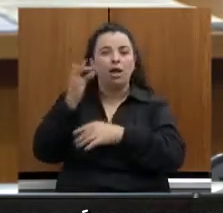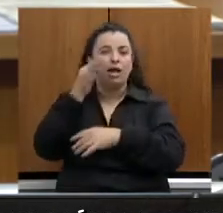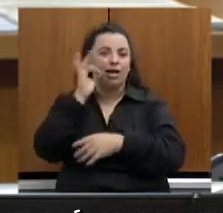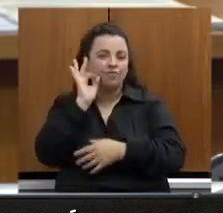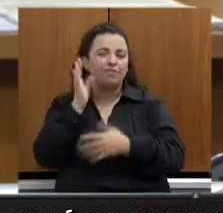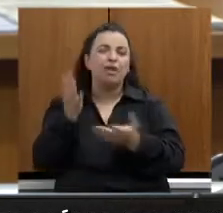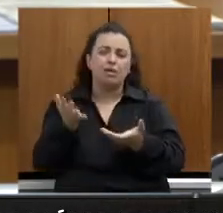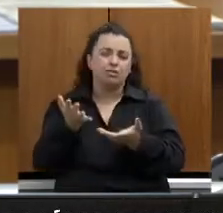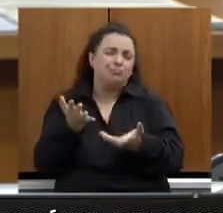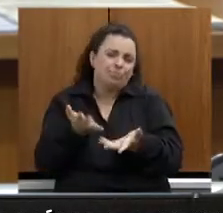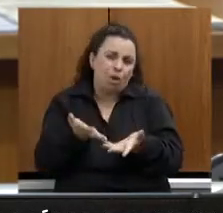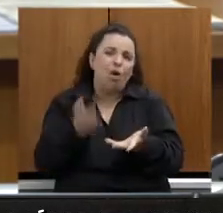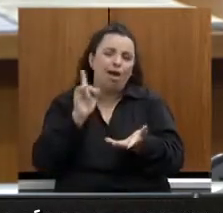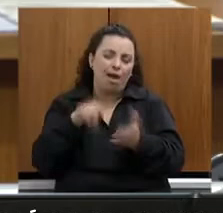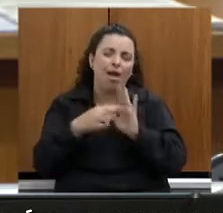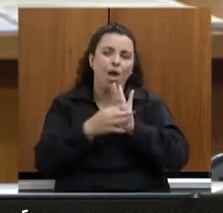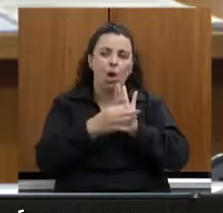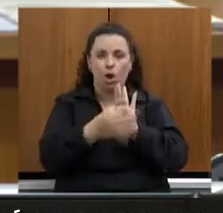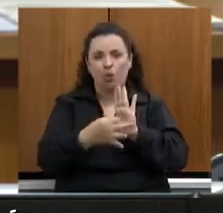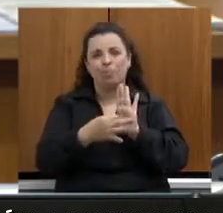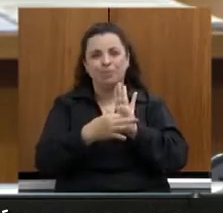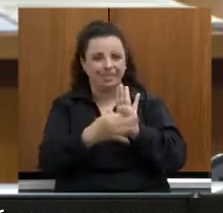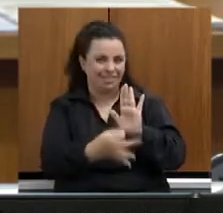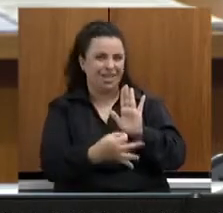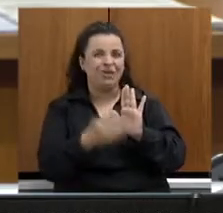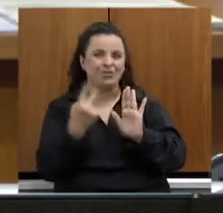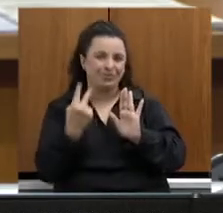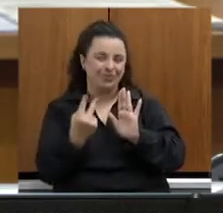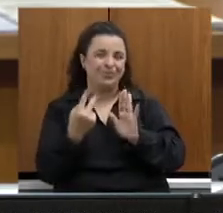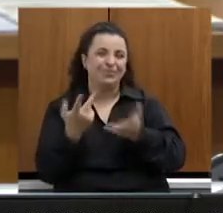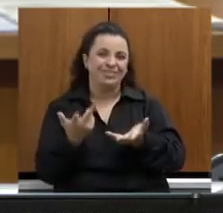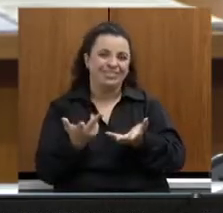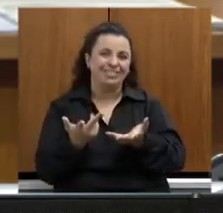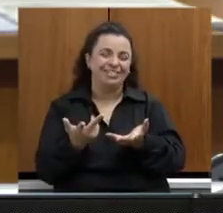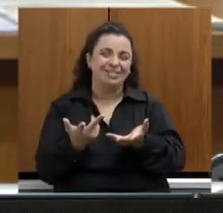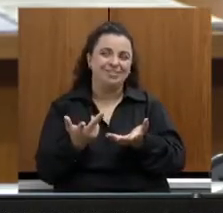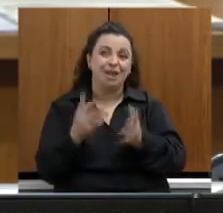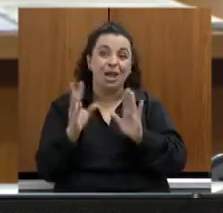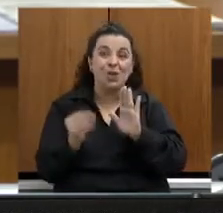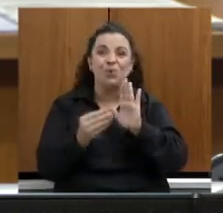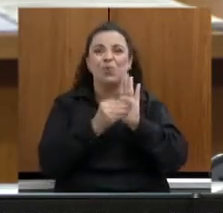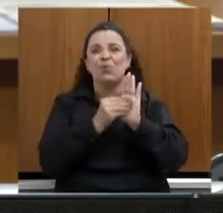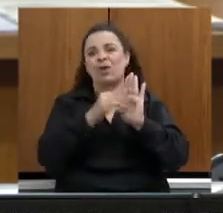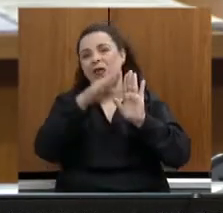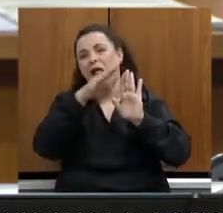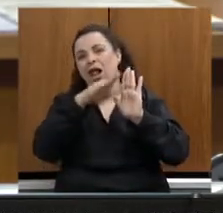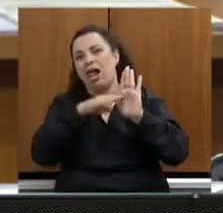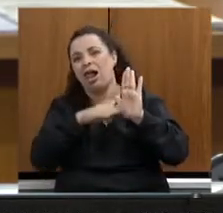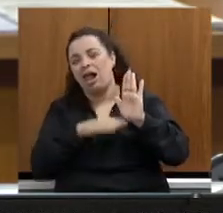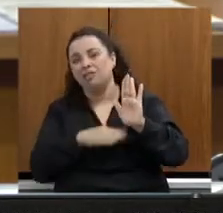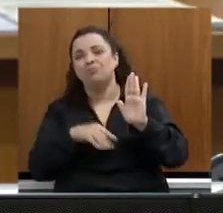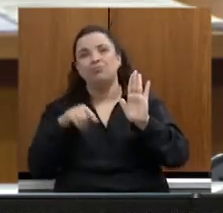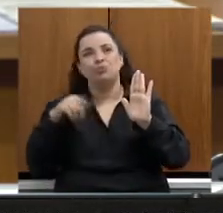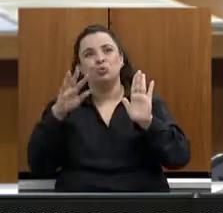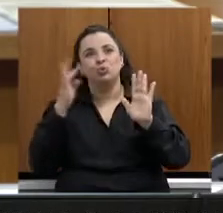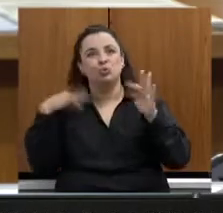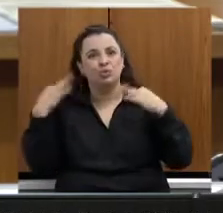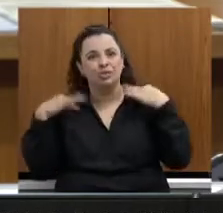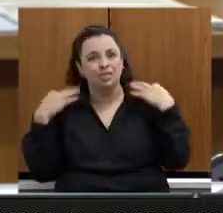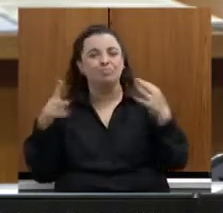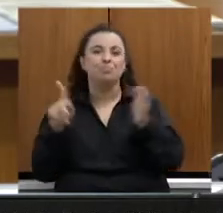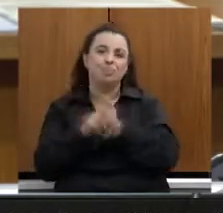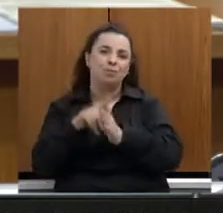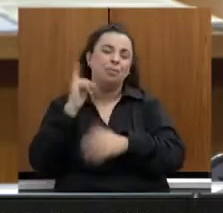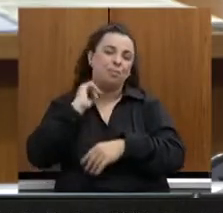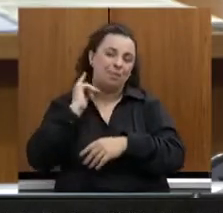Então, fica aqui também essa sugestão desse circuito nosso que a gente quer discutir mais a produção de cachaça